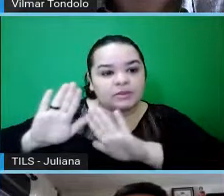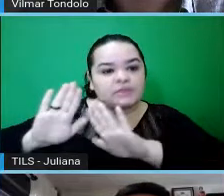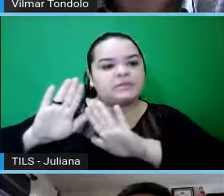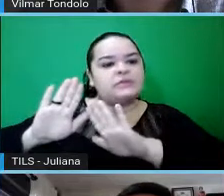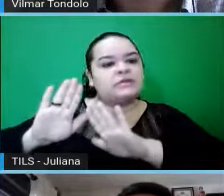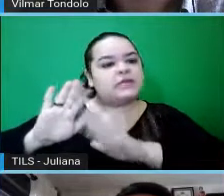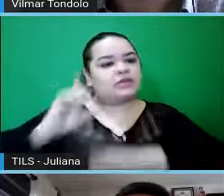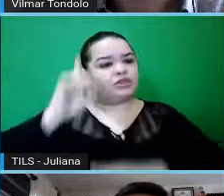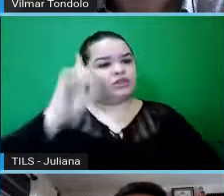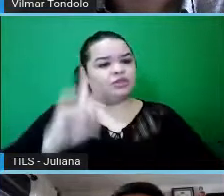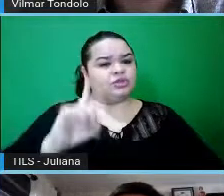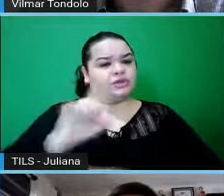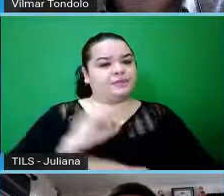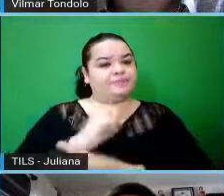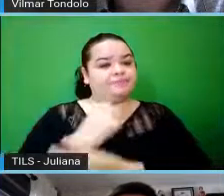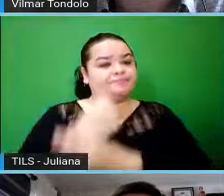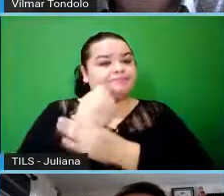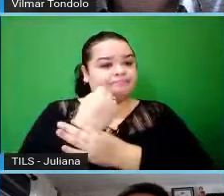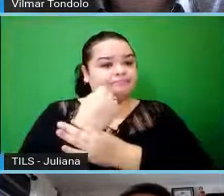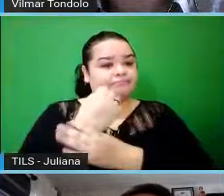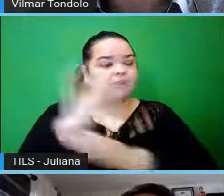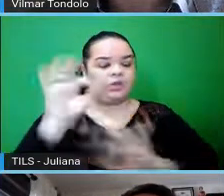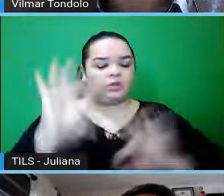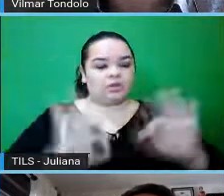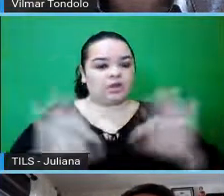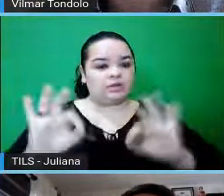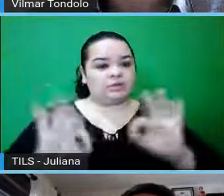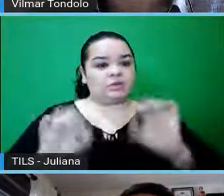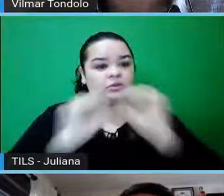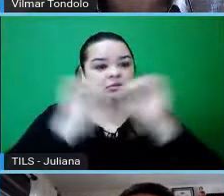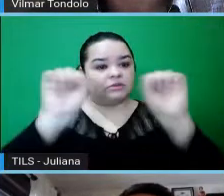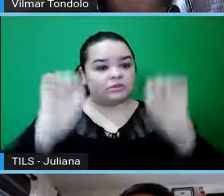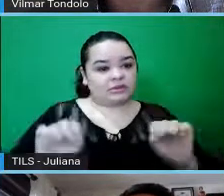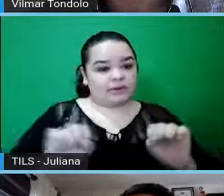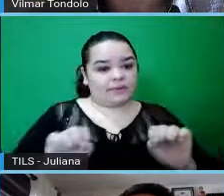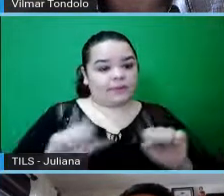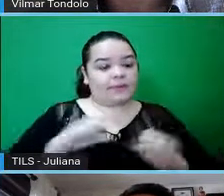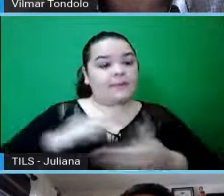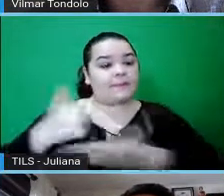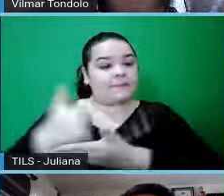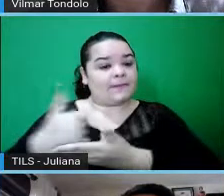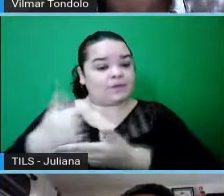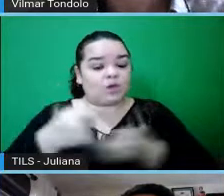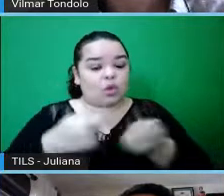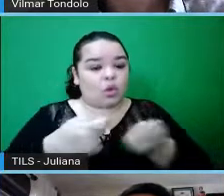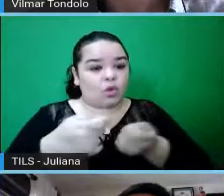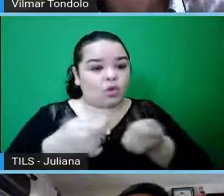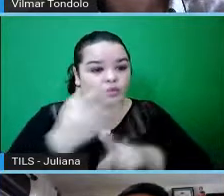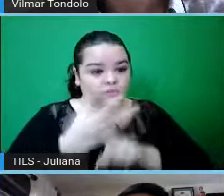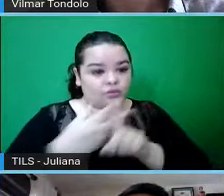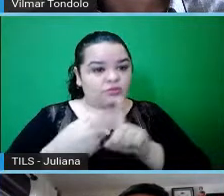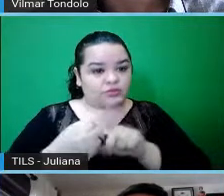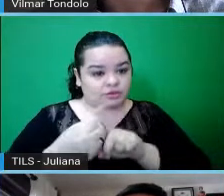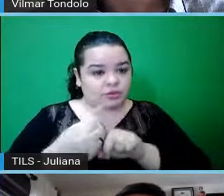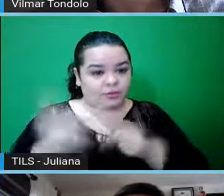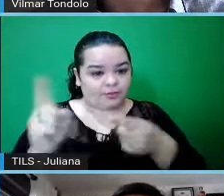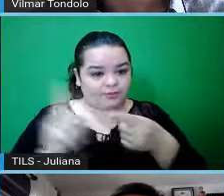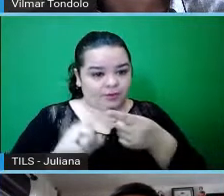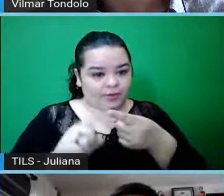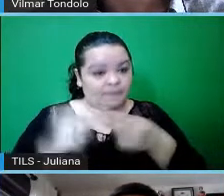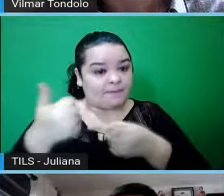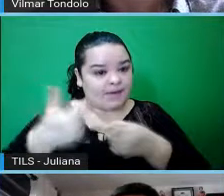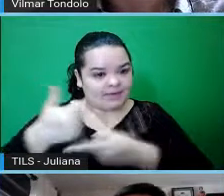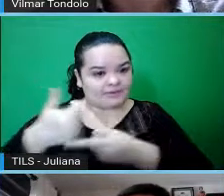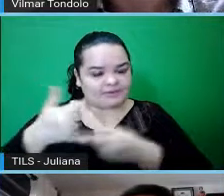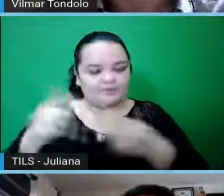participantes que todo sistema se estrutura. E os fundamentos desse sistema hoje são o controle social, justamente por estar atrelado ao Conselho Nacional de Saúde,